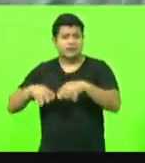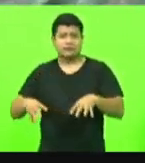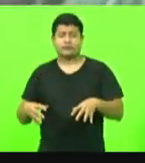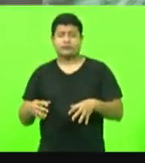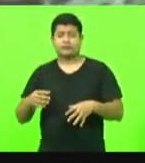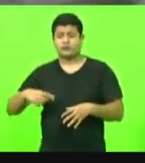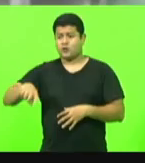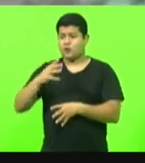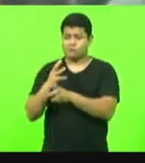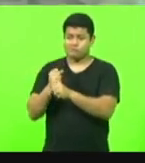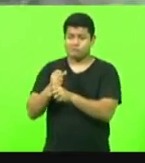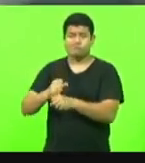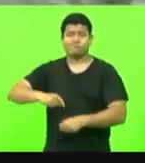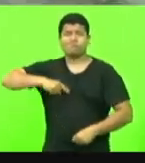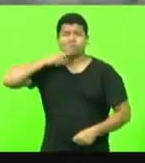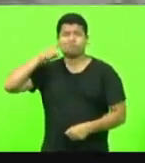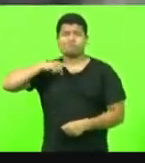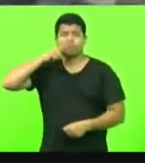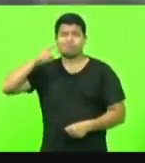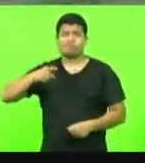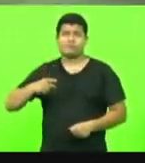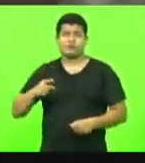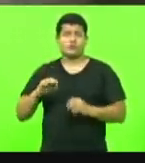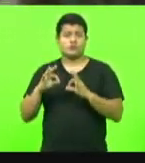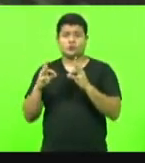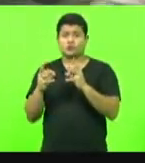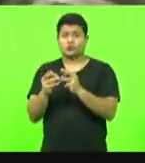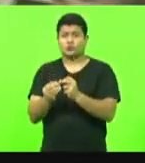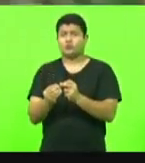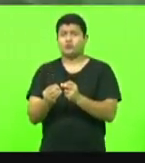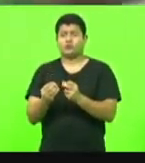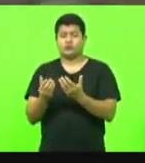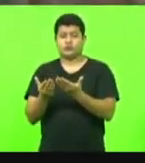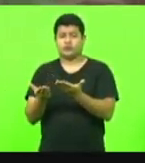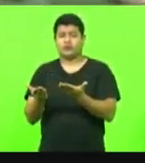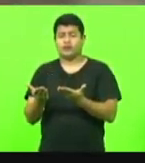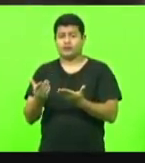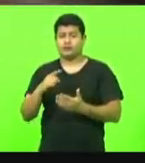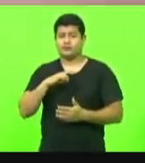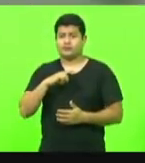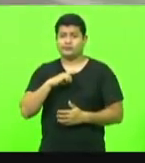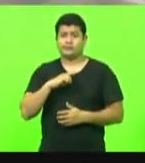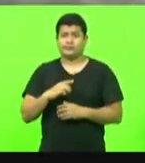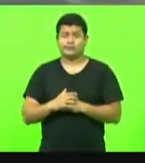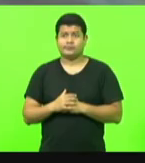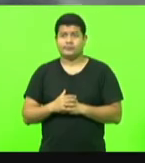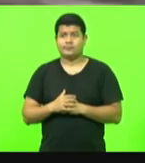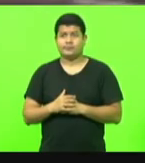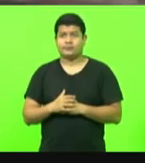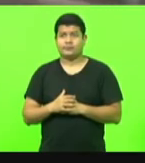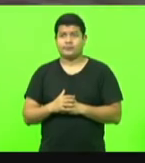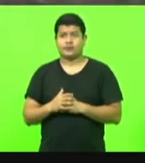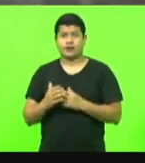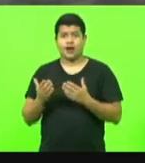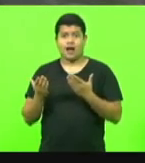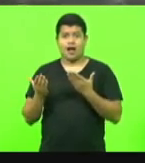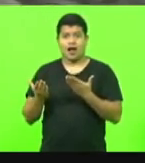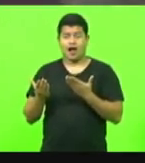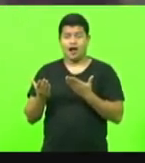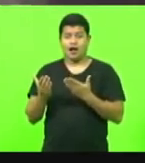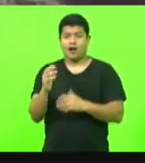calcular tudo o que o município e a região enfrentaram. Ó, tipo de árvore que caiu, atingiu animais,